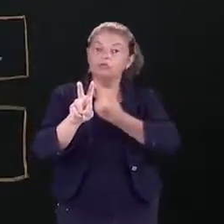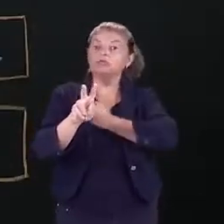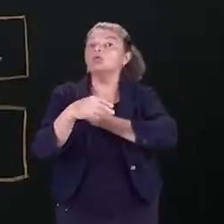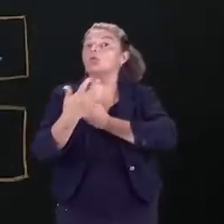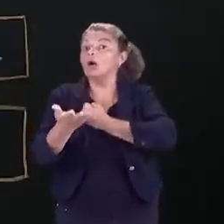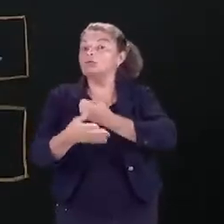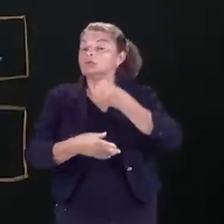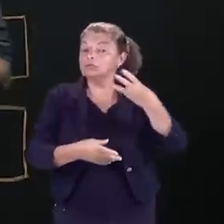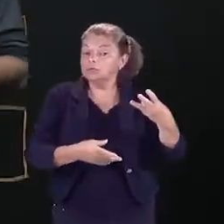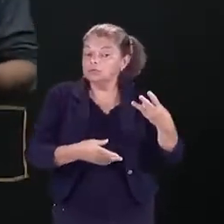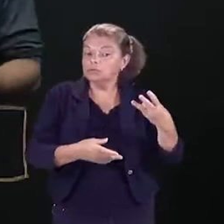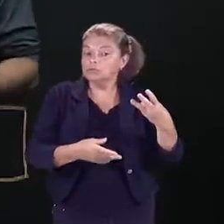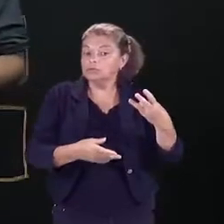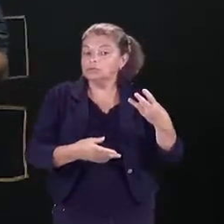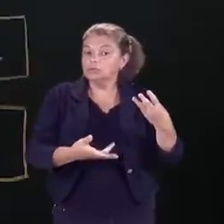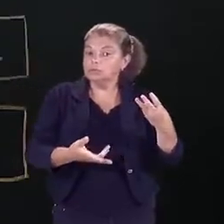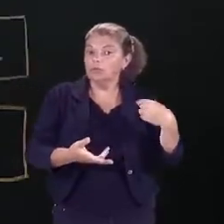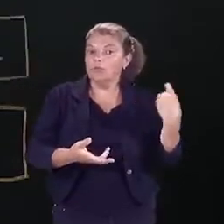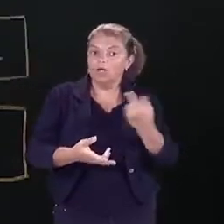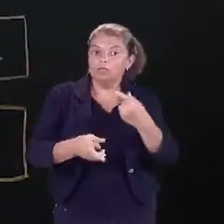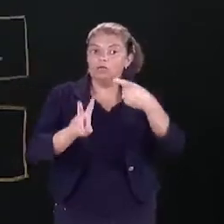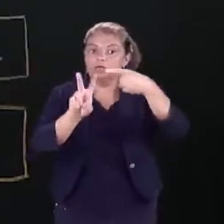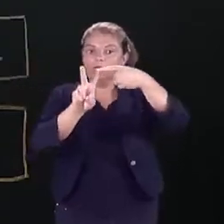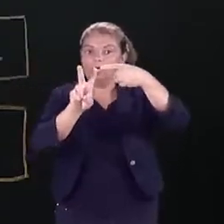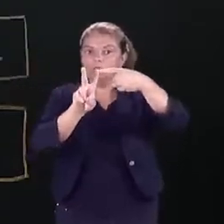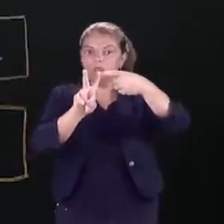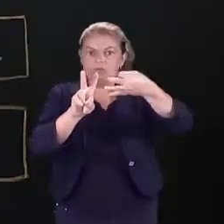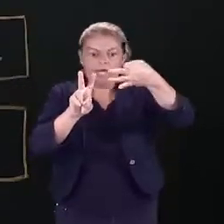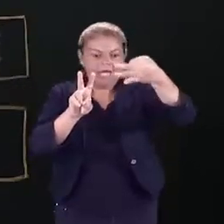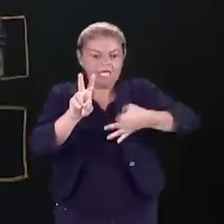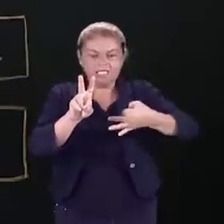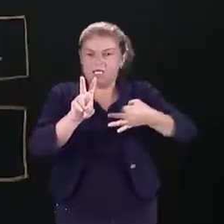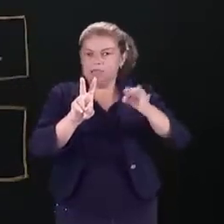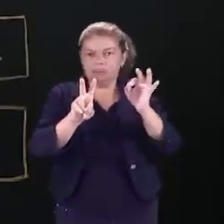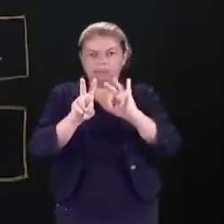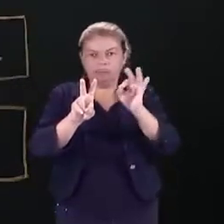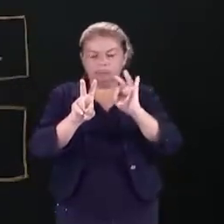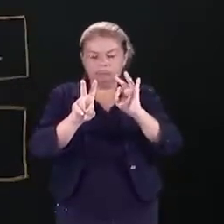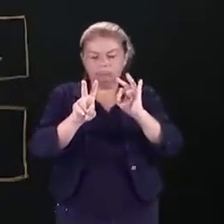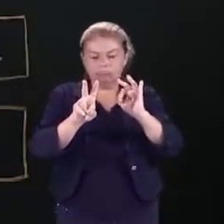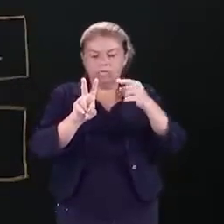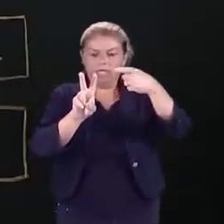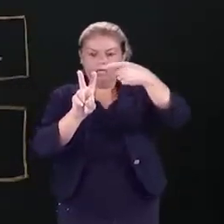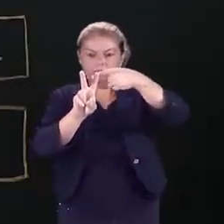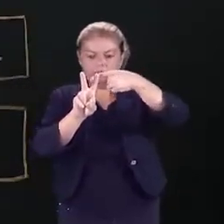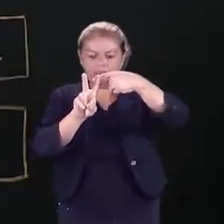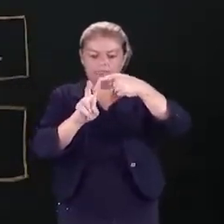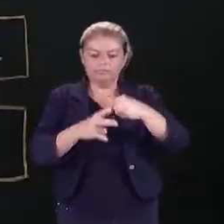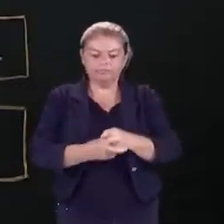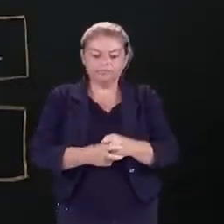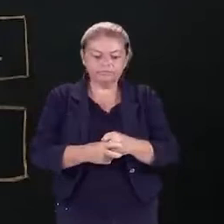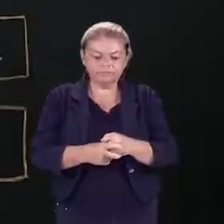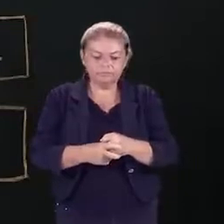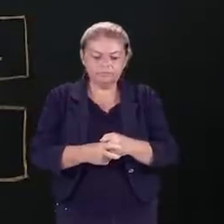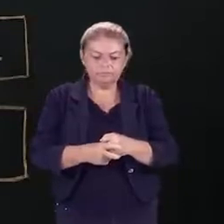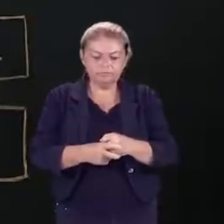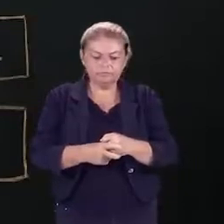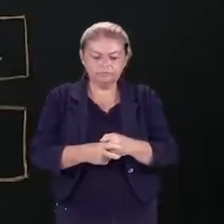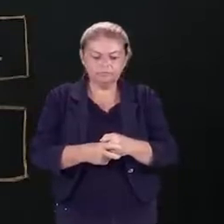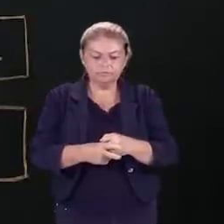E mesmo assim, a nossa raiz não é exata. Sendo, então, essas raízes não exatas,